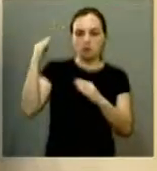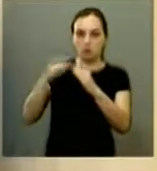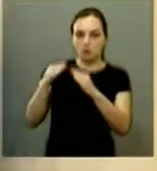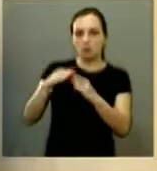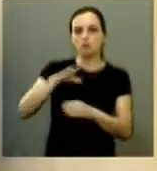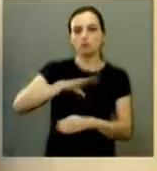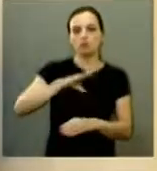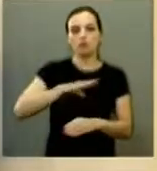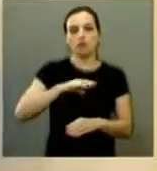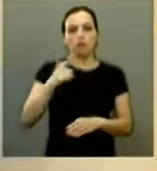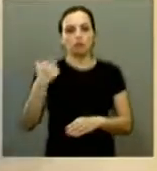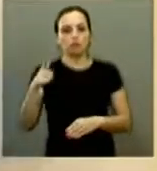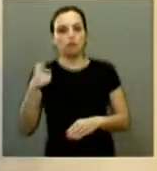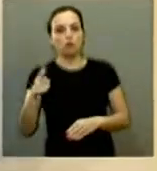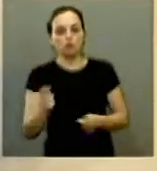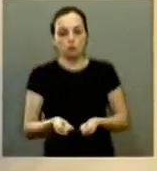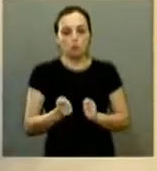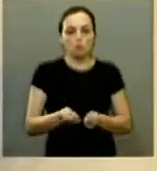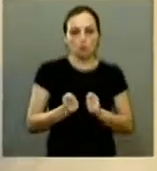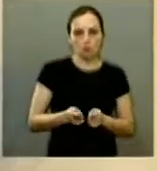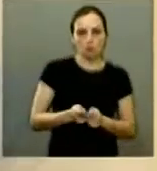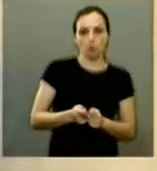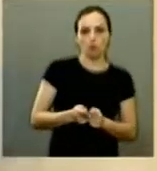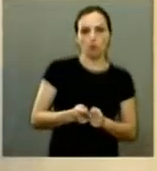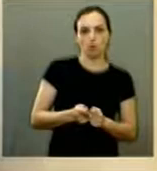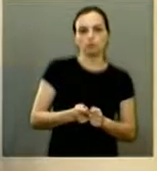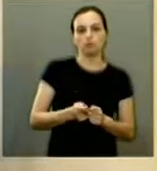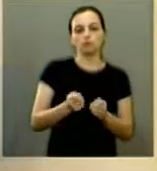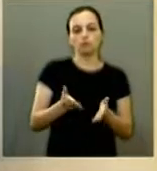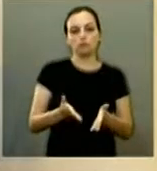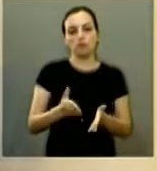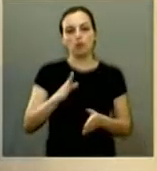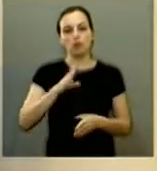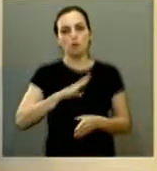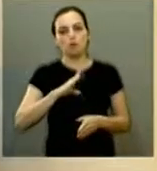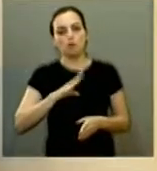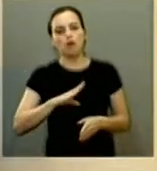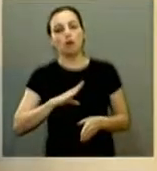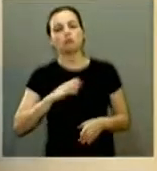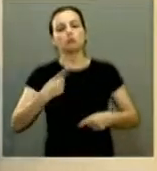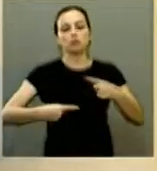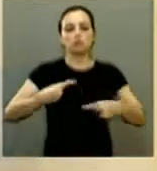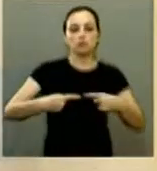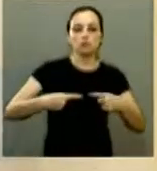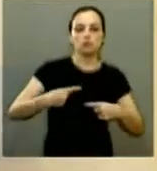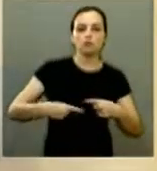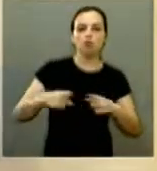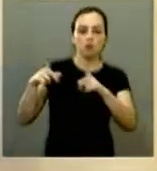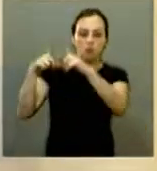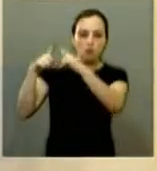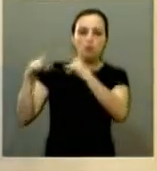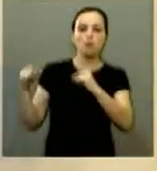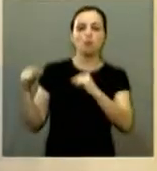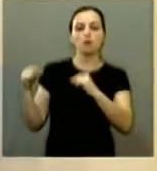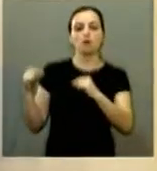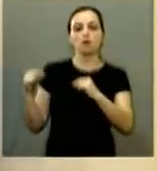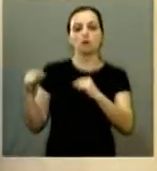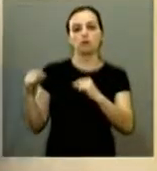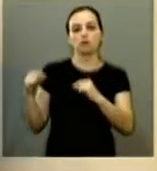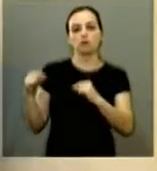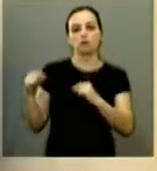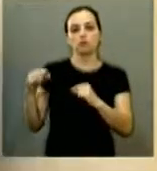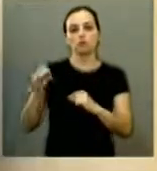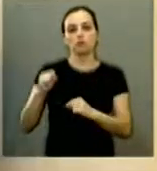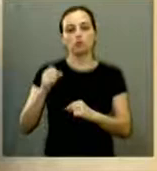só falta eu acho que passar em projeto cidade essa discussão está em Brasília que a cidade acima de 80 mil